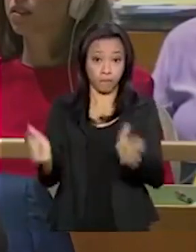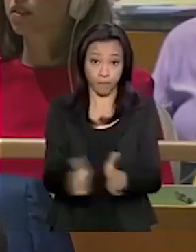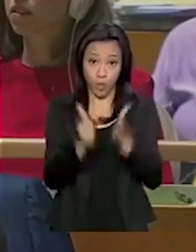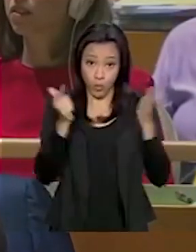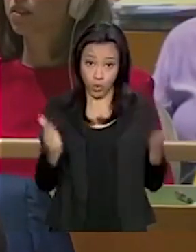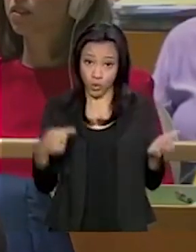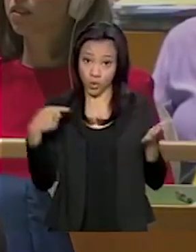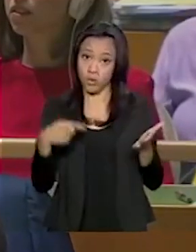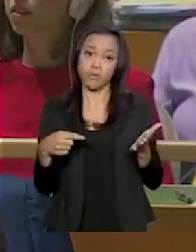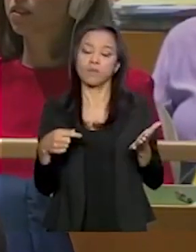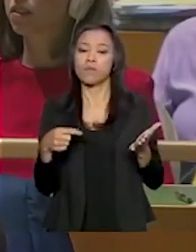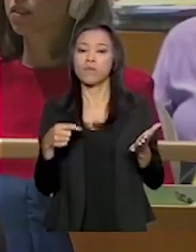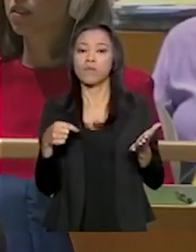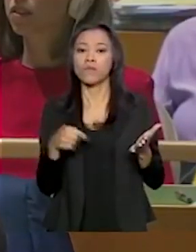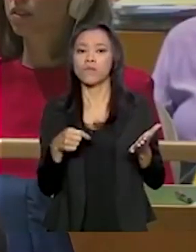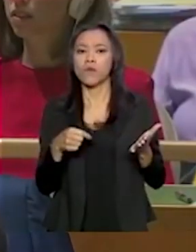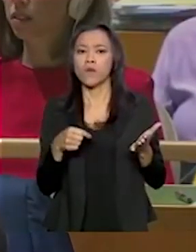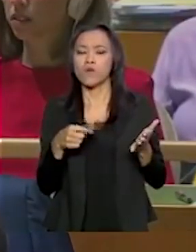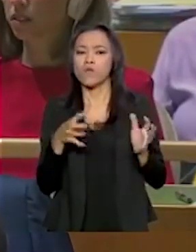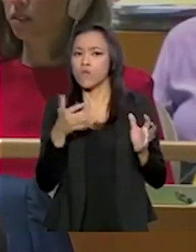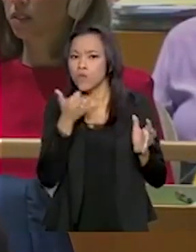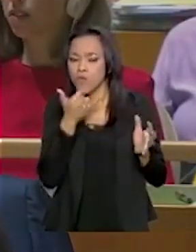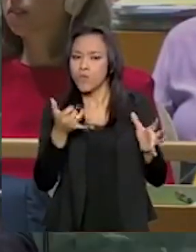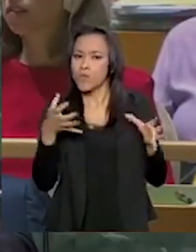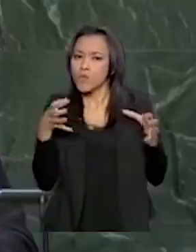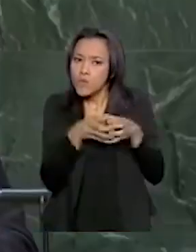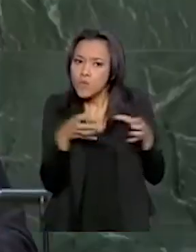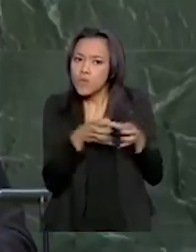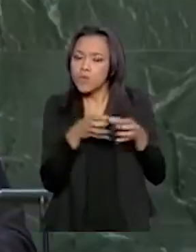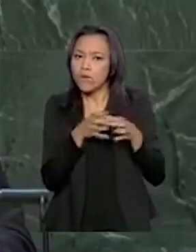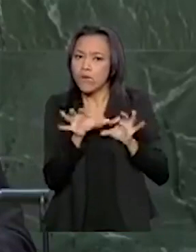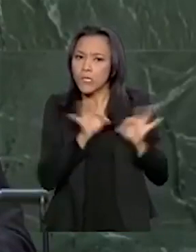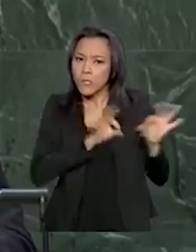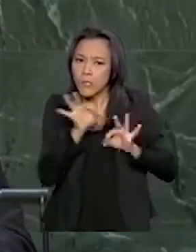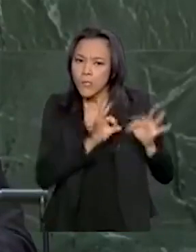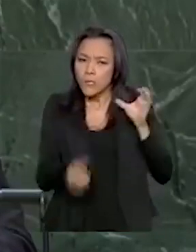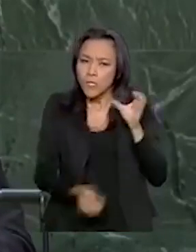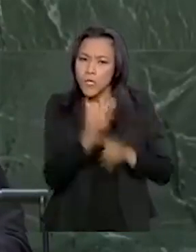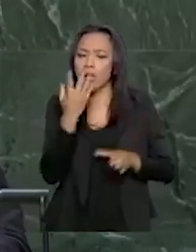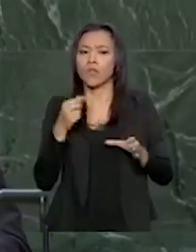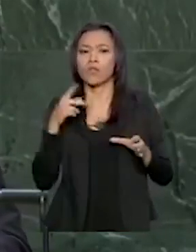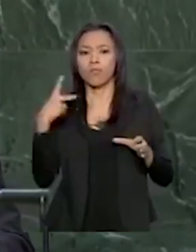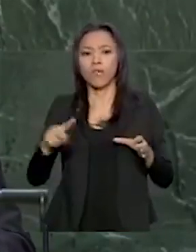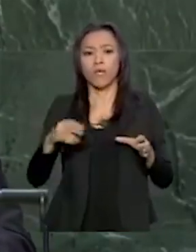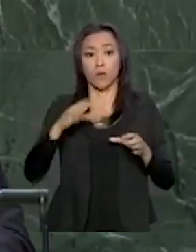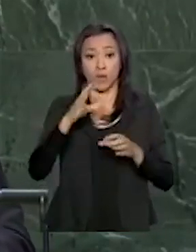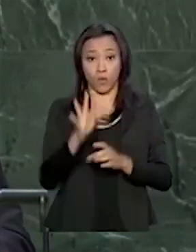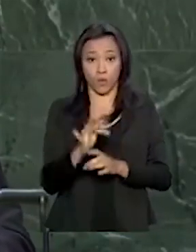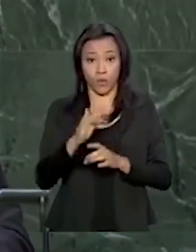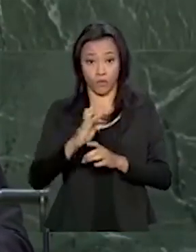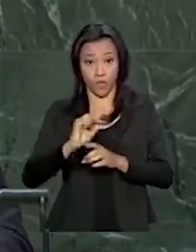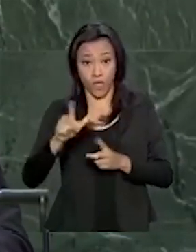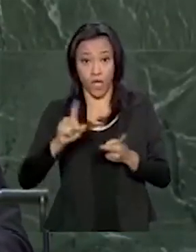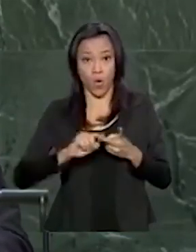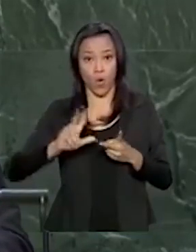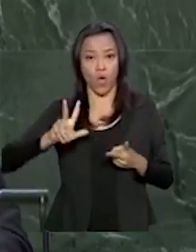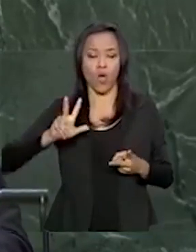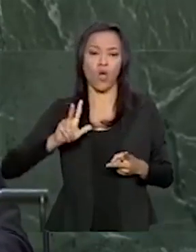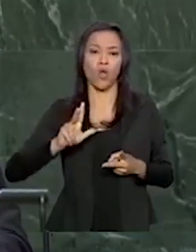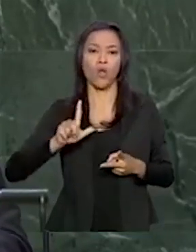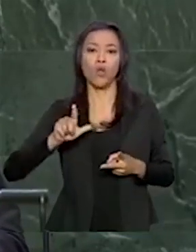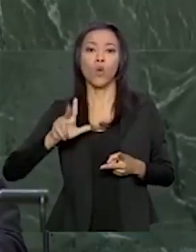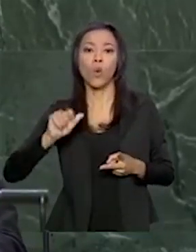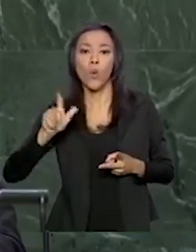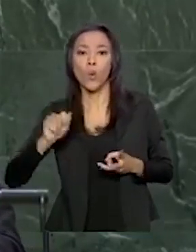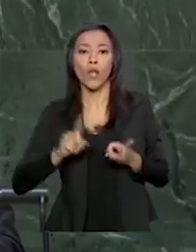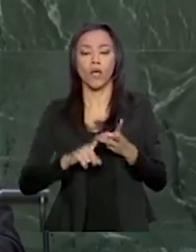organização criminosa criada em 1990 por Fidel Castro, Lula e Chávez, para difundir